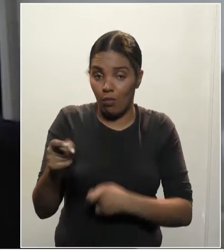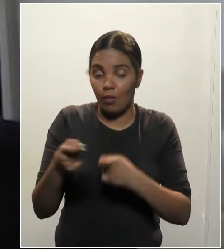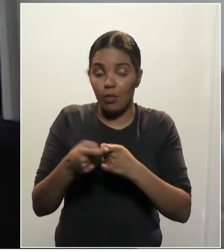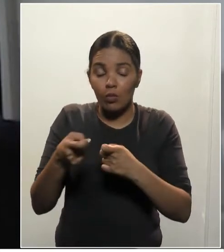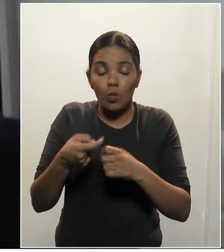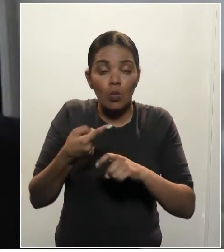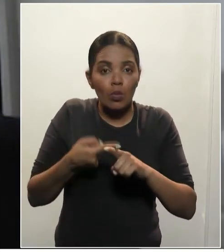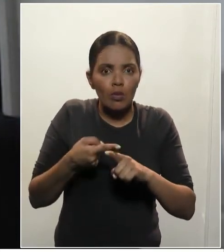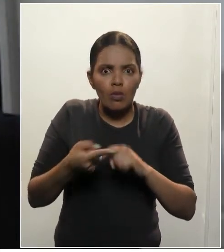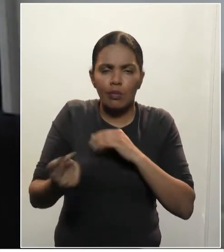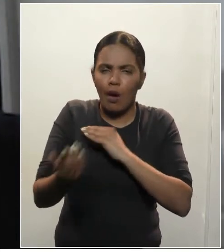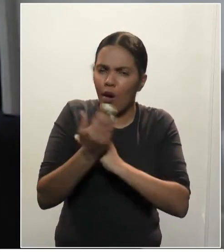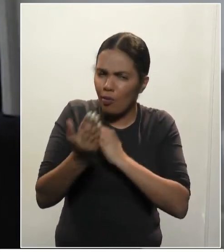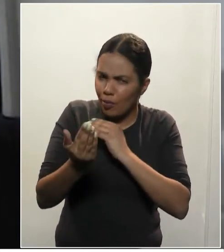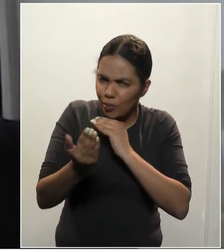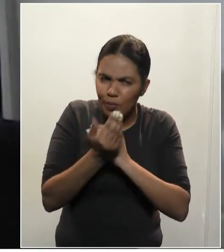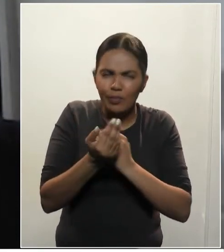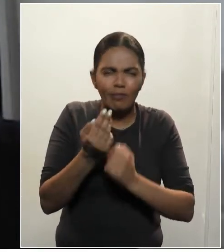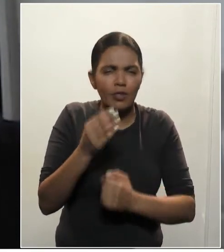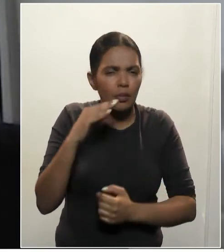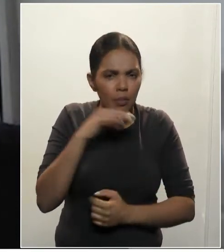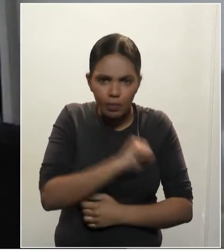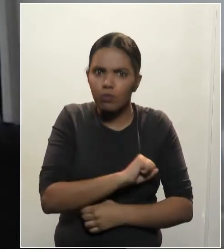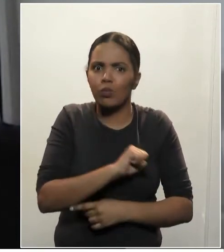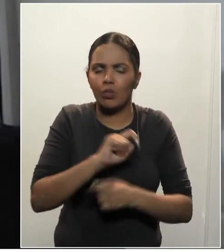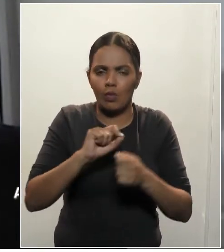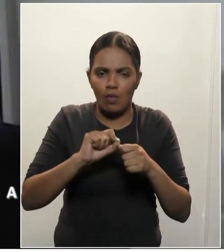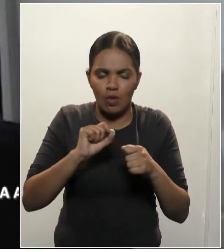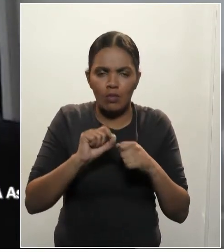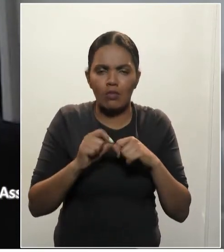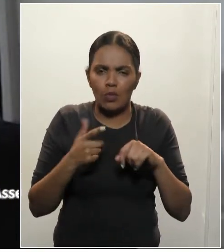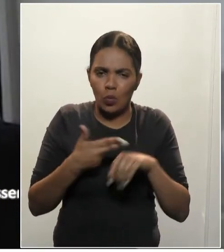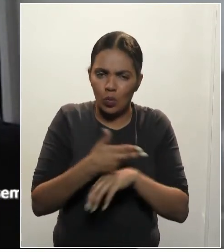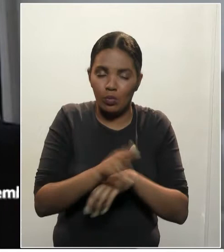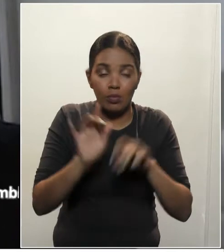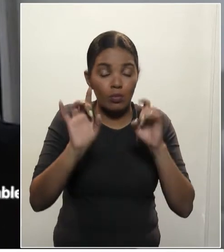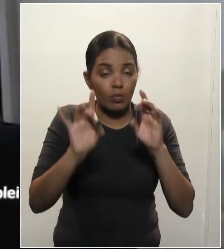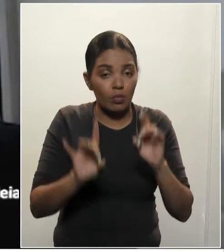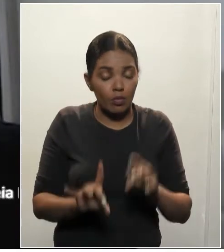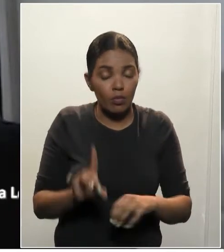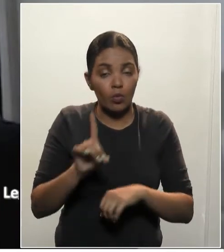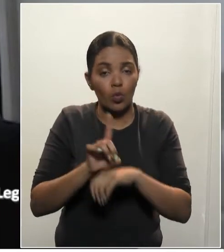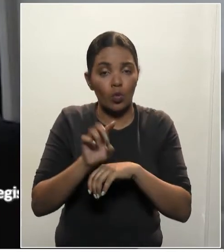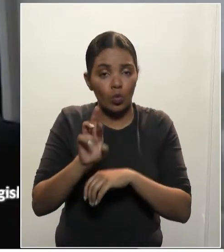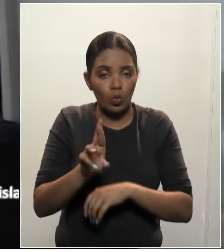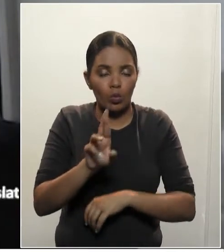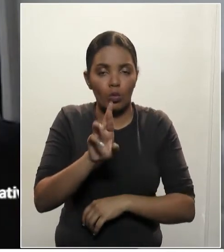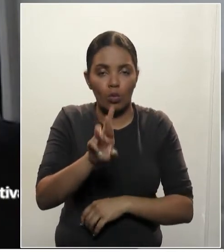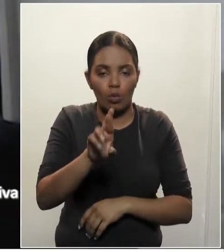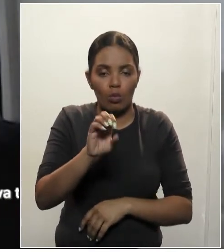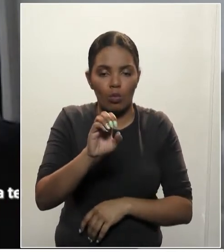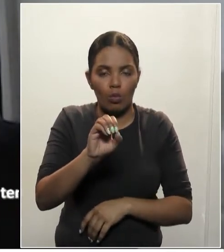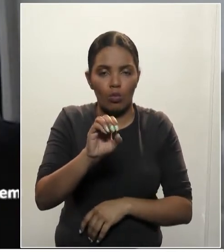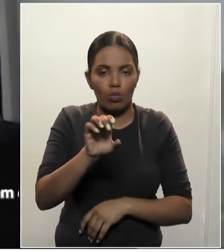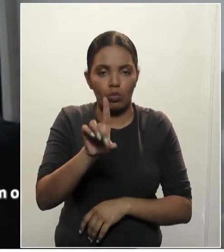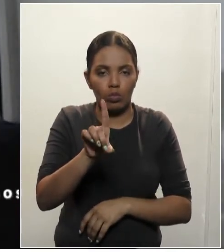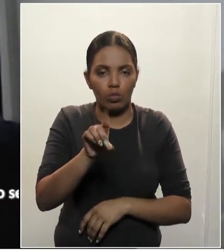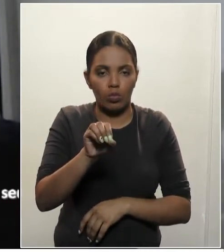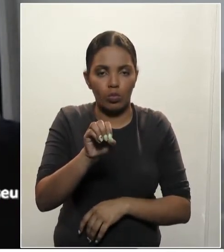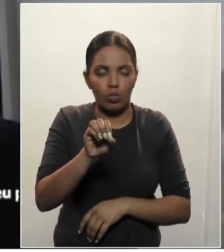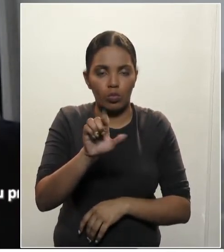solicitos em atender rapidamente, em especial o doutor Rodolfo, que foi um